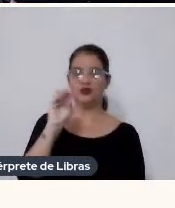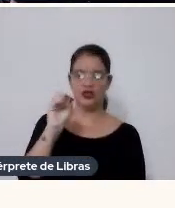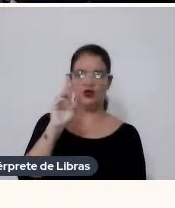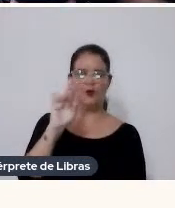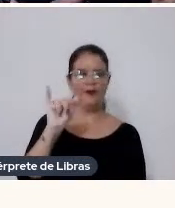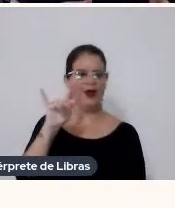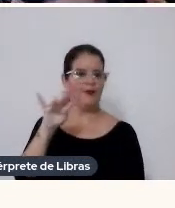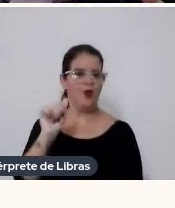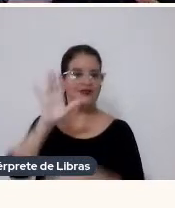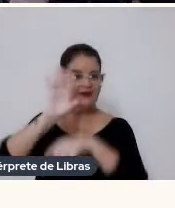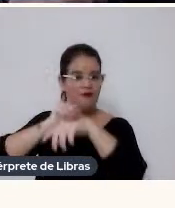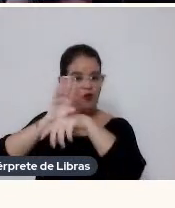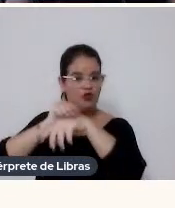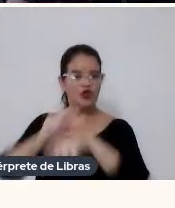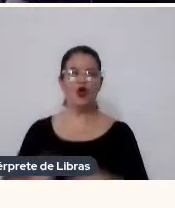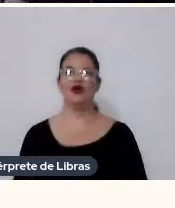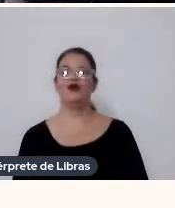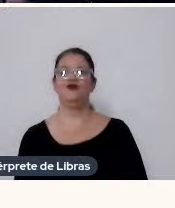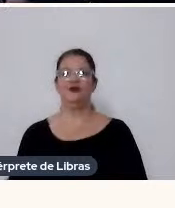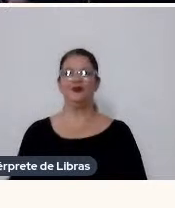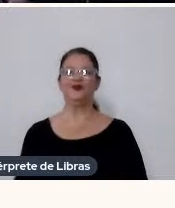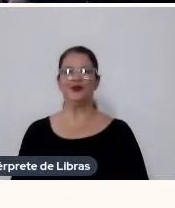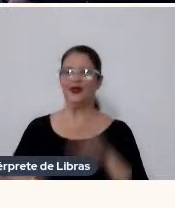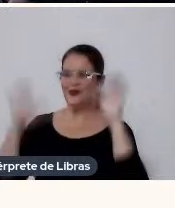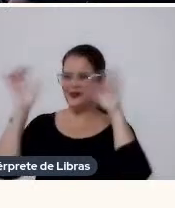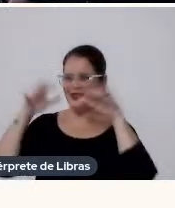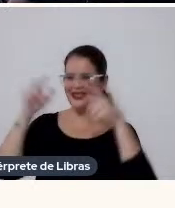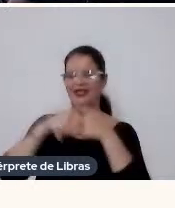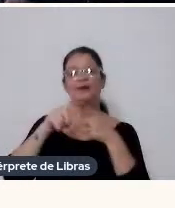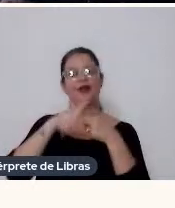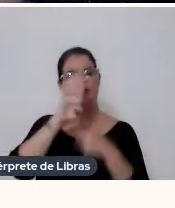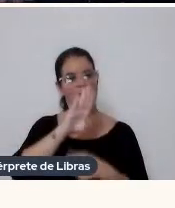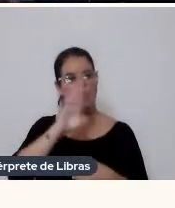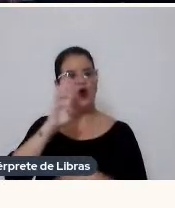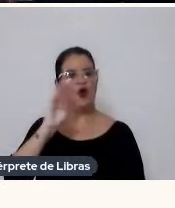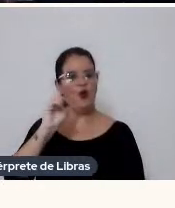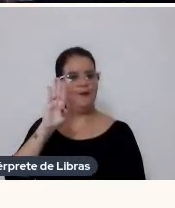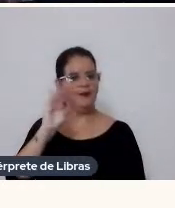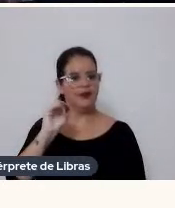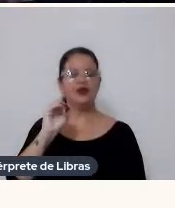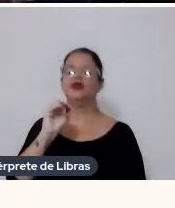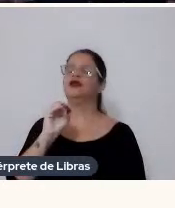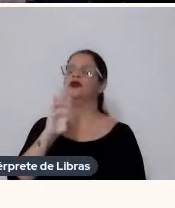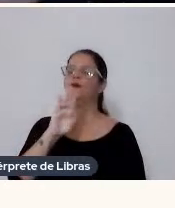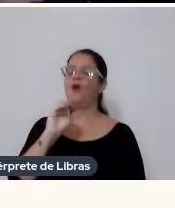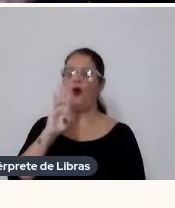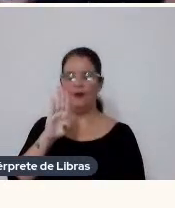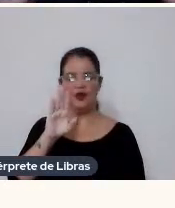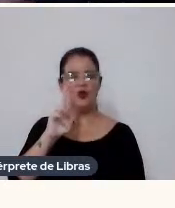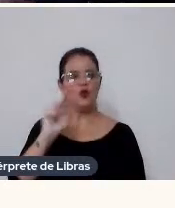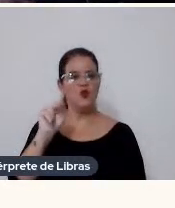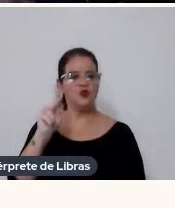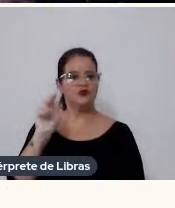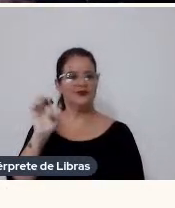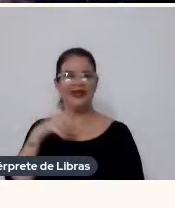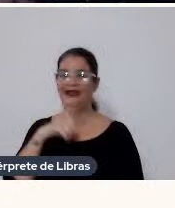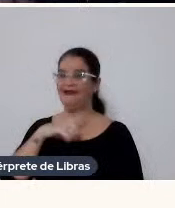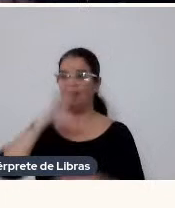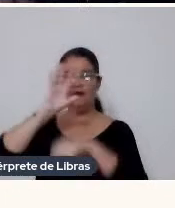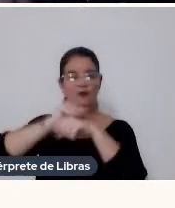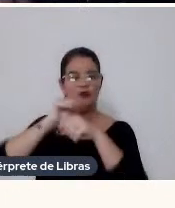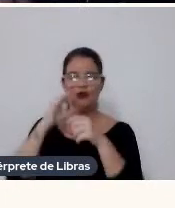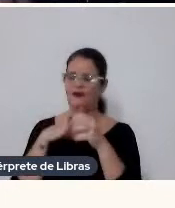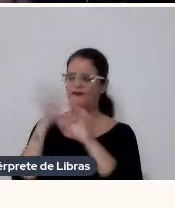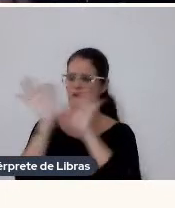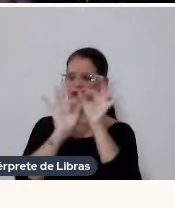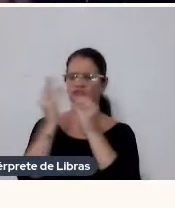fotógrafo do Tempestade, fotógrafo também do Bob Cuspe, o Alziro tem uma fotografia muito bem construída, e a gente usou